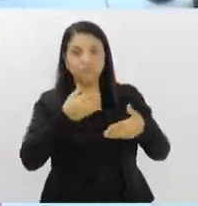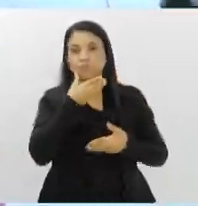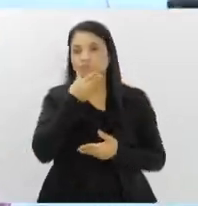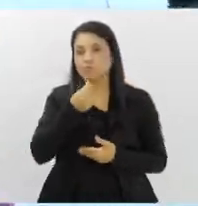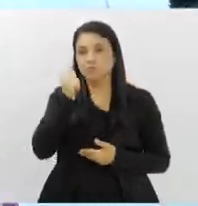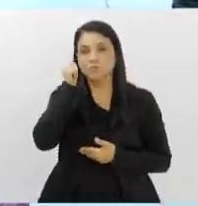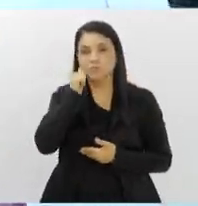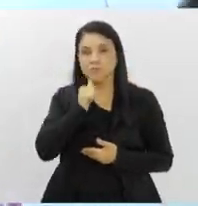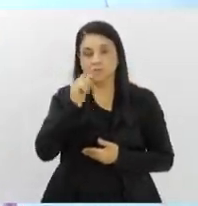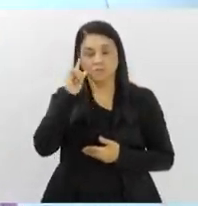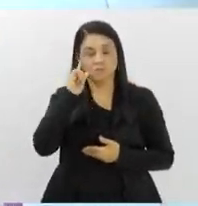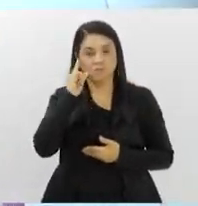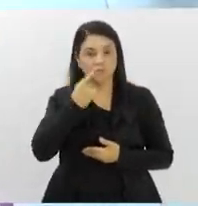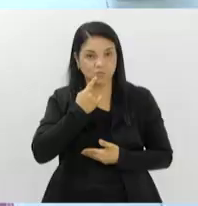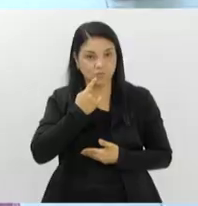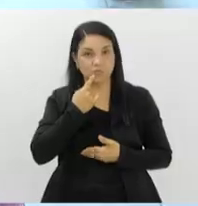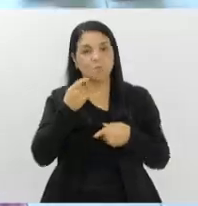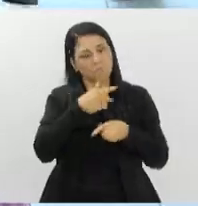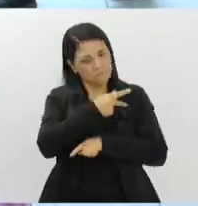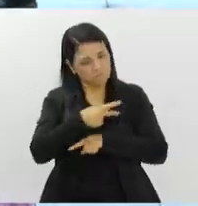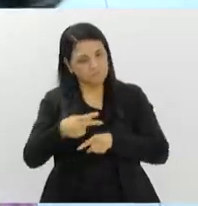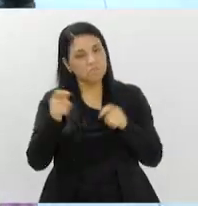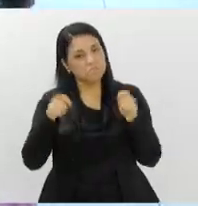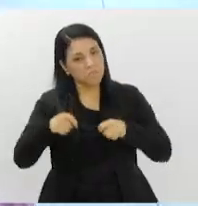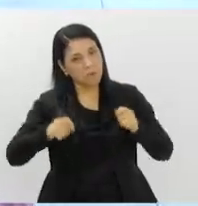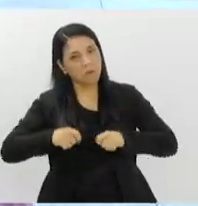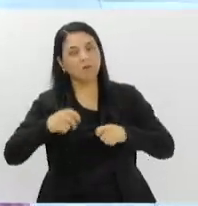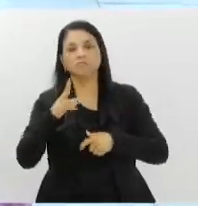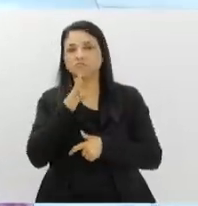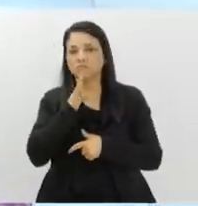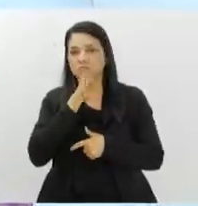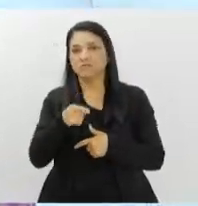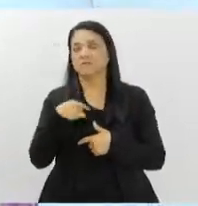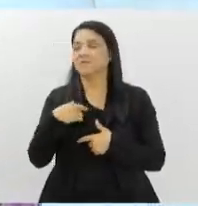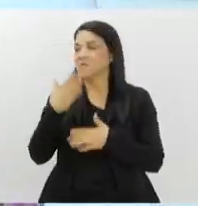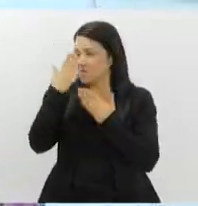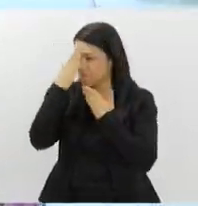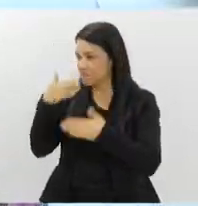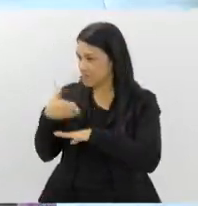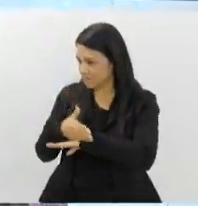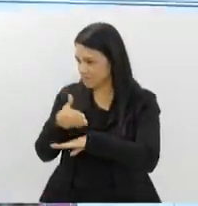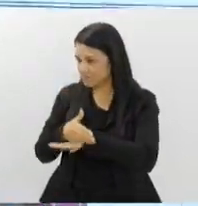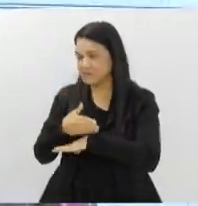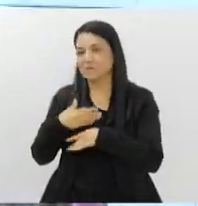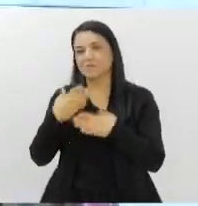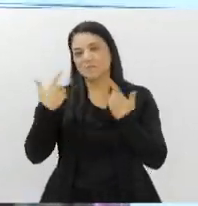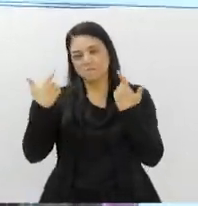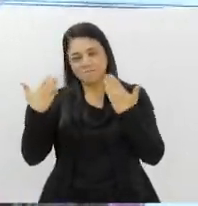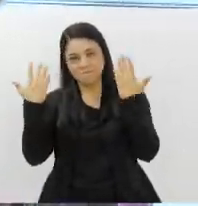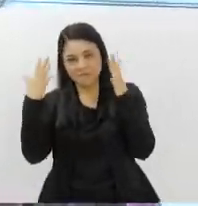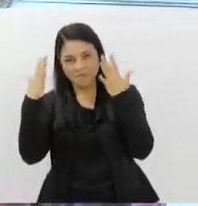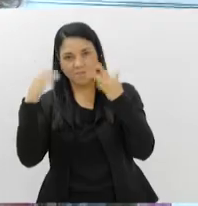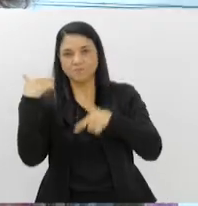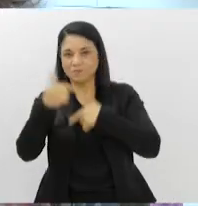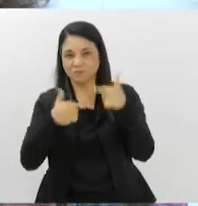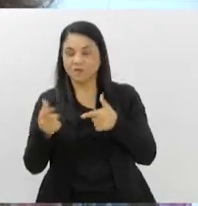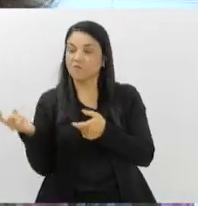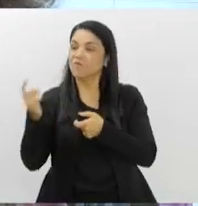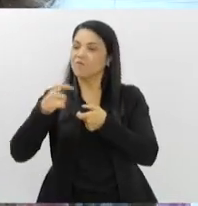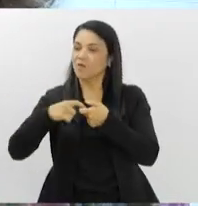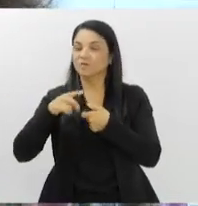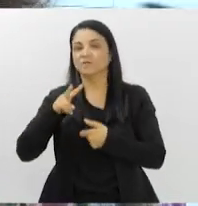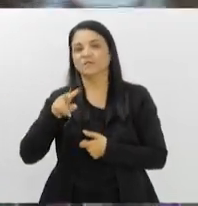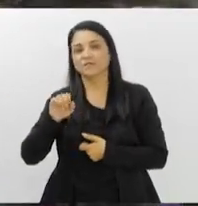surdos, e que pode ser visitado. Solange, obrigado pela participação. Parabéns pelo trabalho. Vicente, volto com você no estúdio.